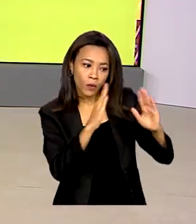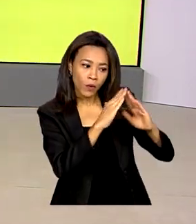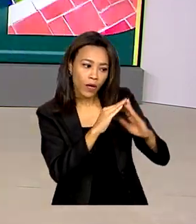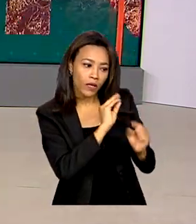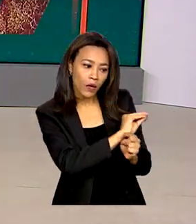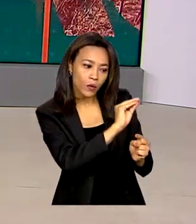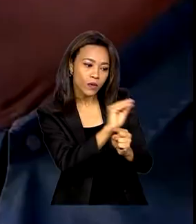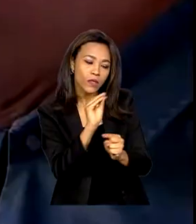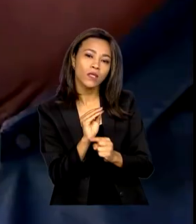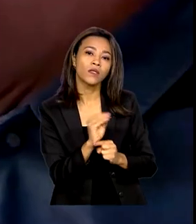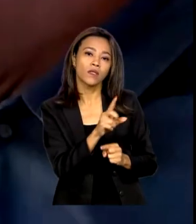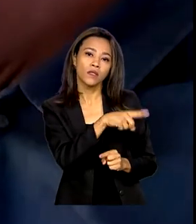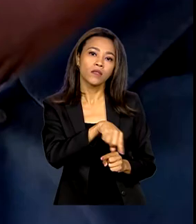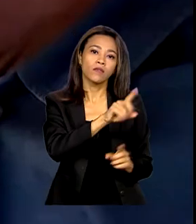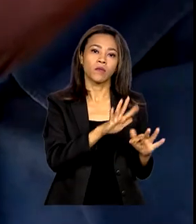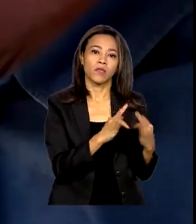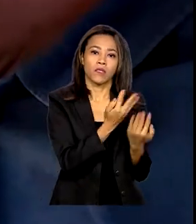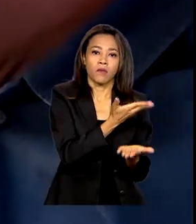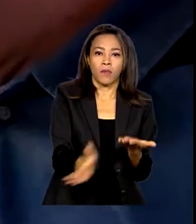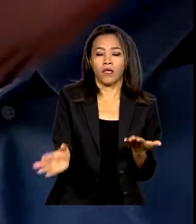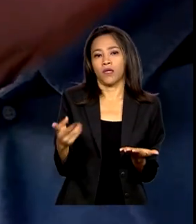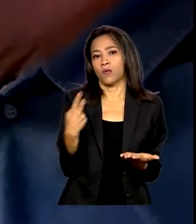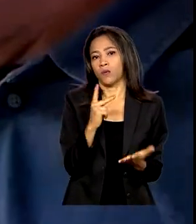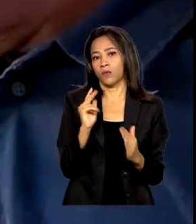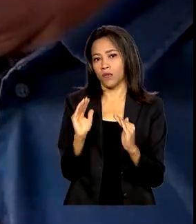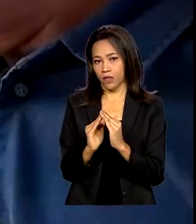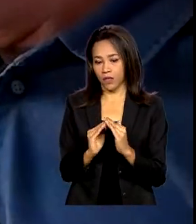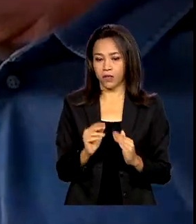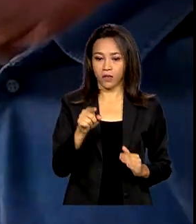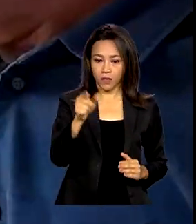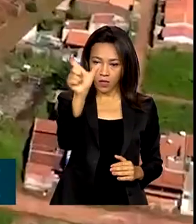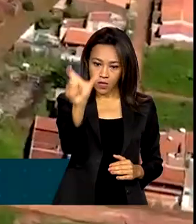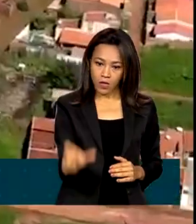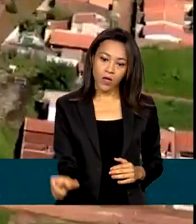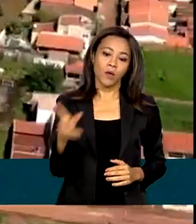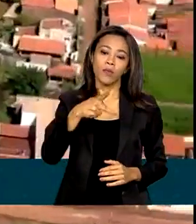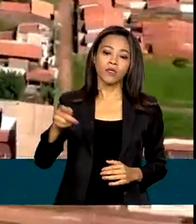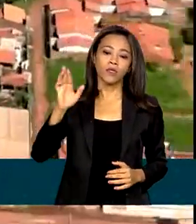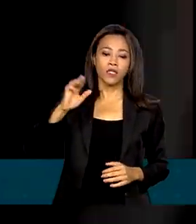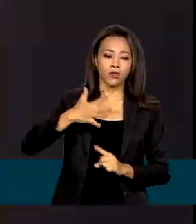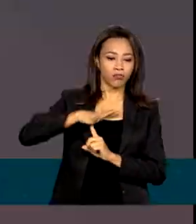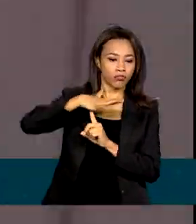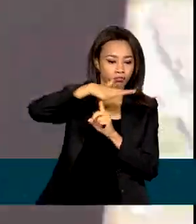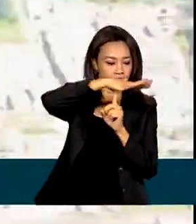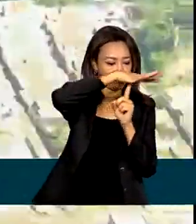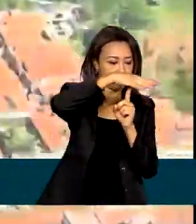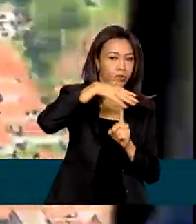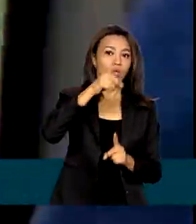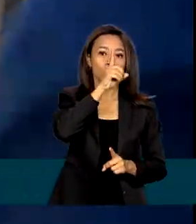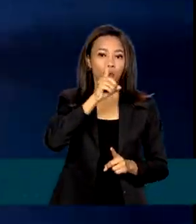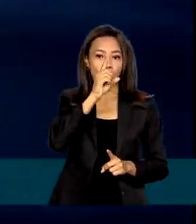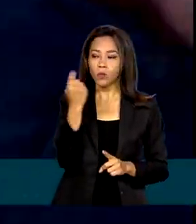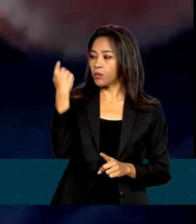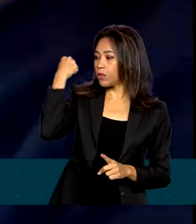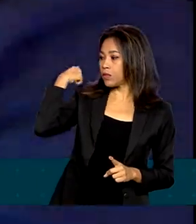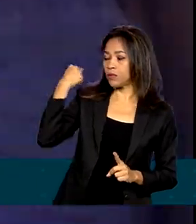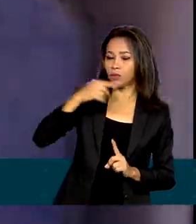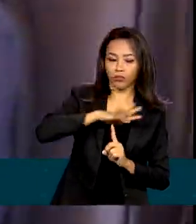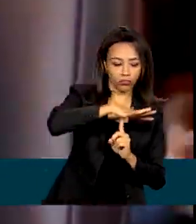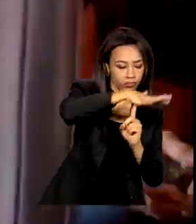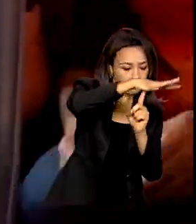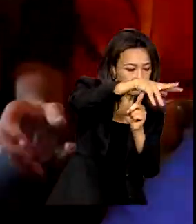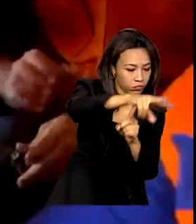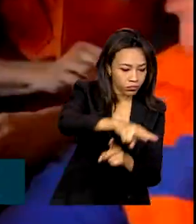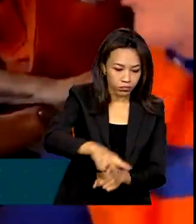suas casas. O presidente Luiz Inácio Lula da Silva sobrevoou nesse domingo áreas alagadas nos